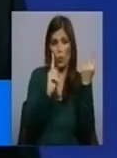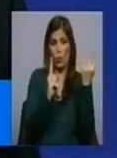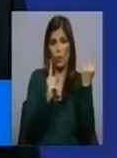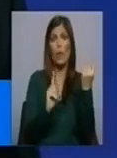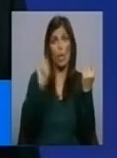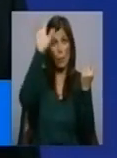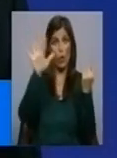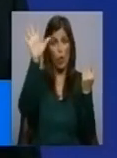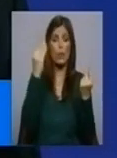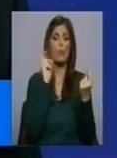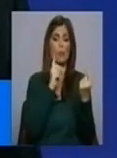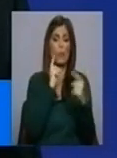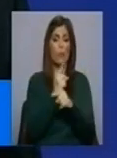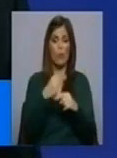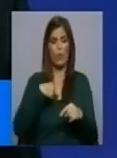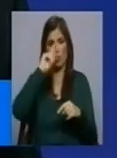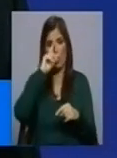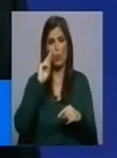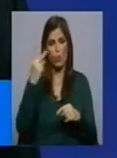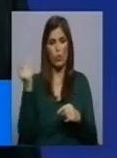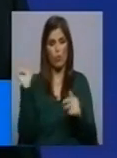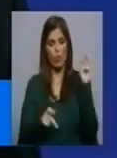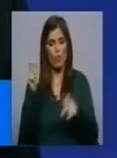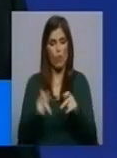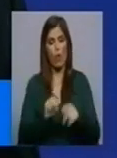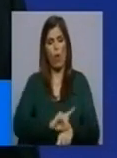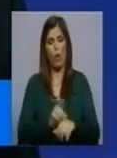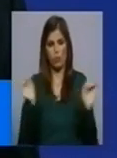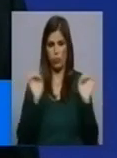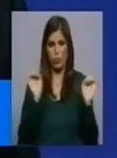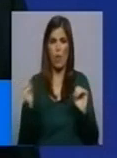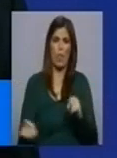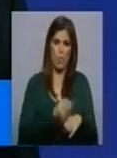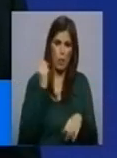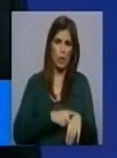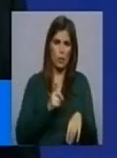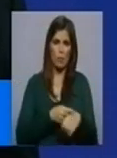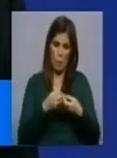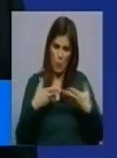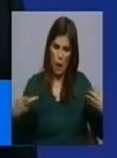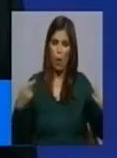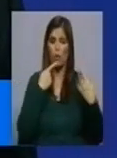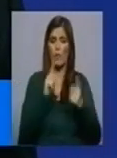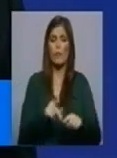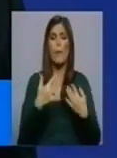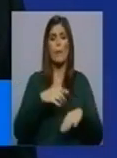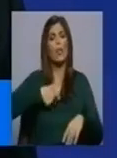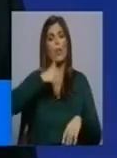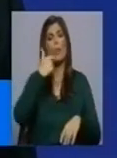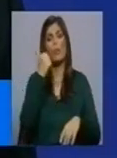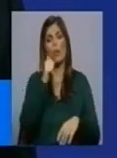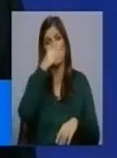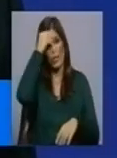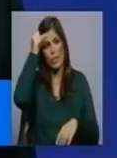muito importante porque, bem sei que o turismo não vai recomeçar logo, e vai haver muito tempo até que as coisas recomecem, mas nós não podemos esquecer que muitas das